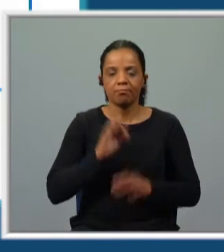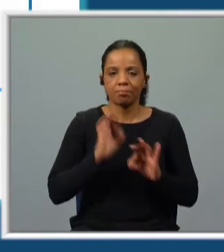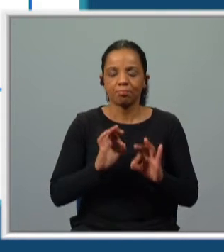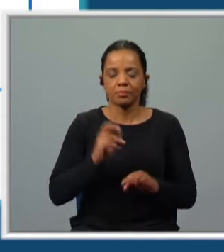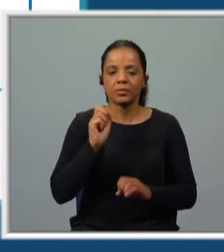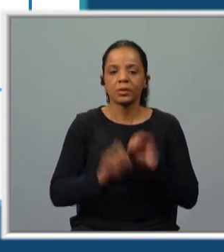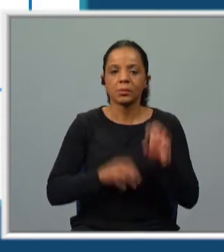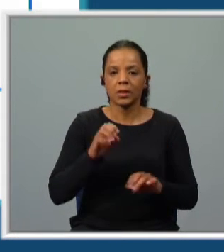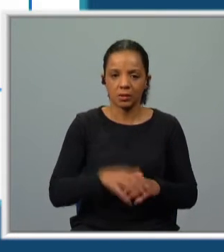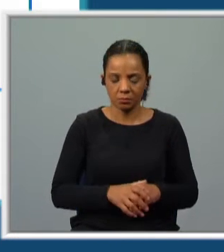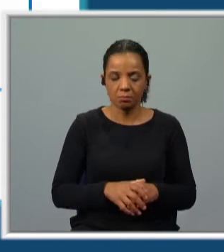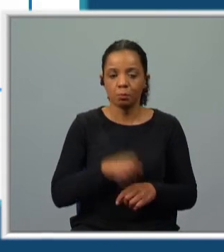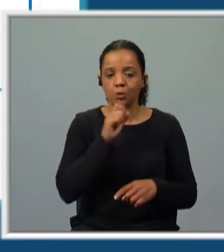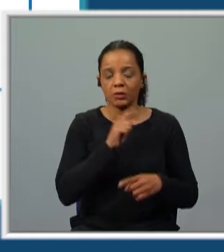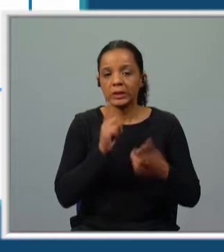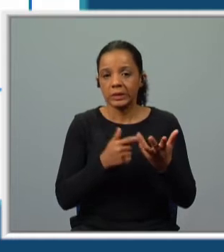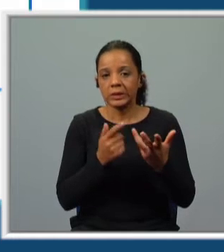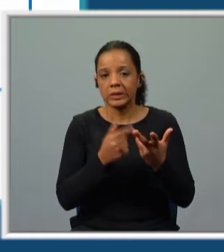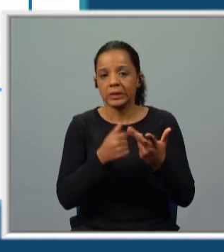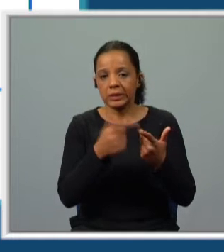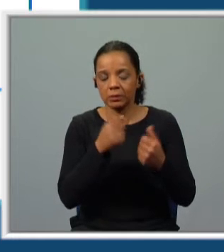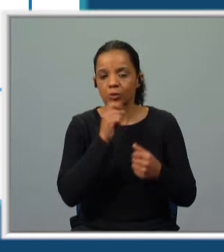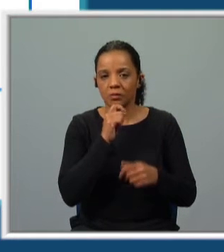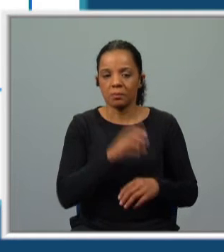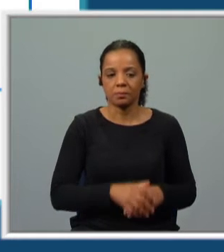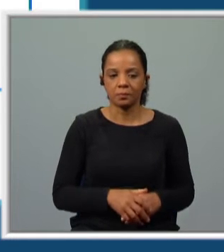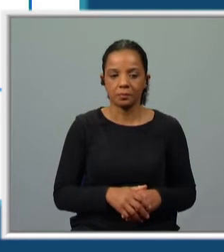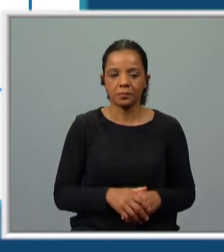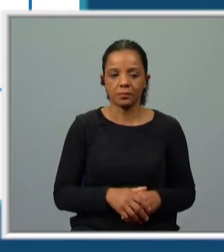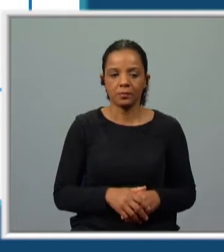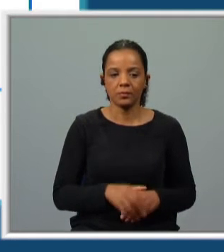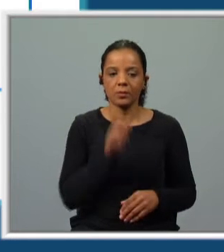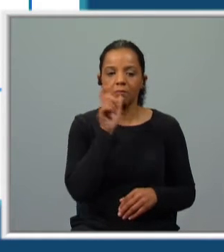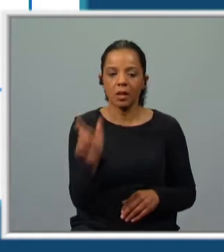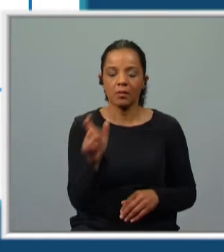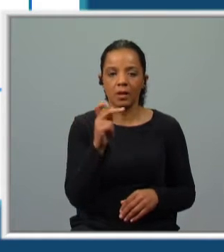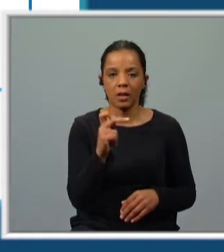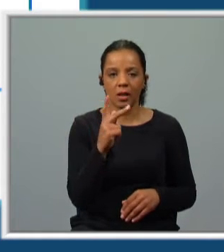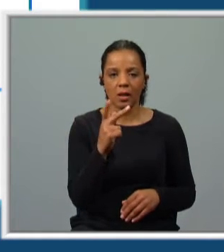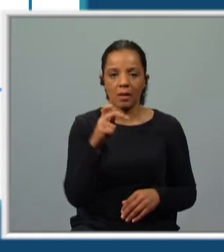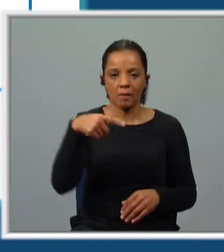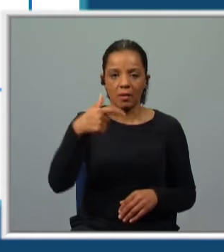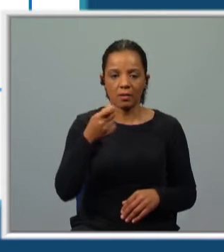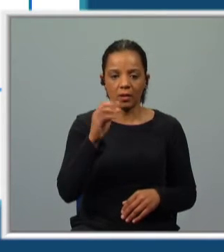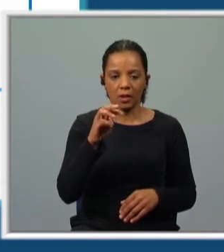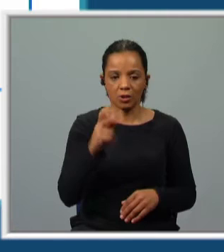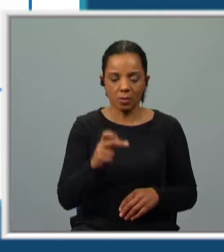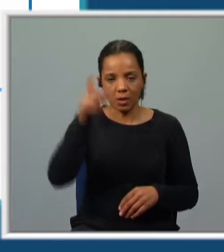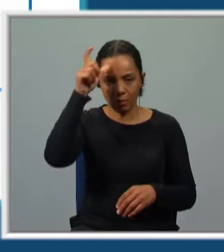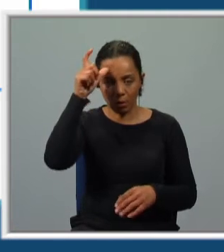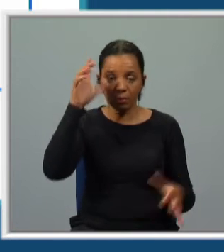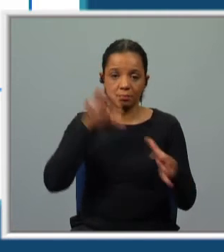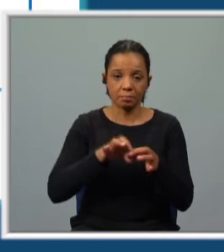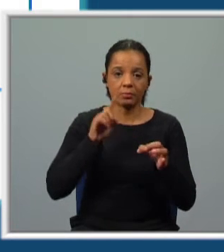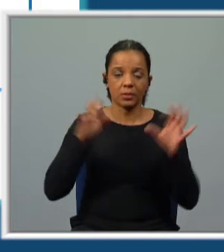certo o que se terá passado e põem várias possibilidades, várias hipóteses. As expressões avantesma e demónio correspondem ao mítico da